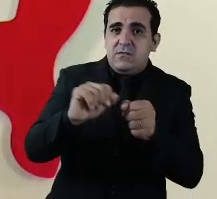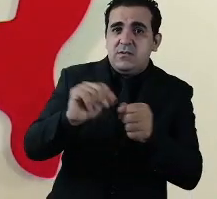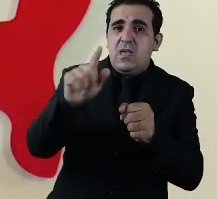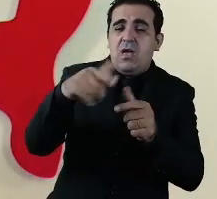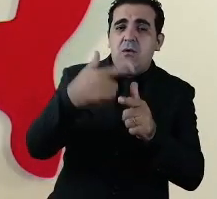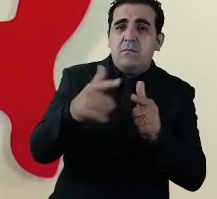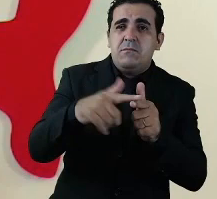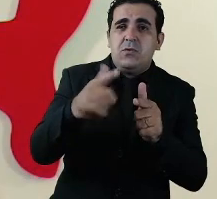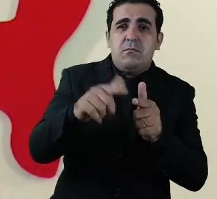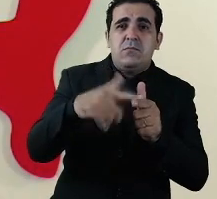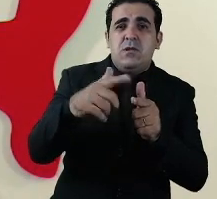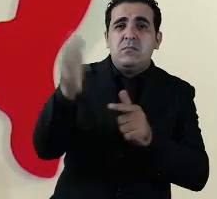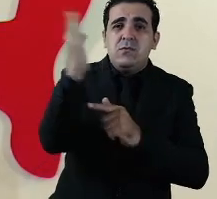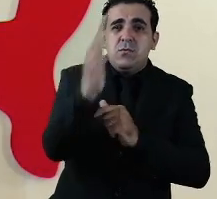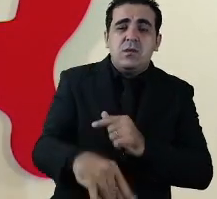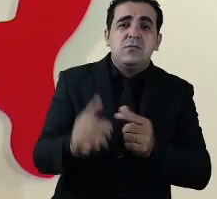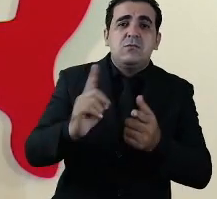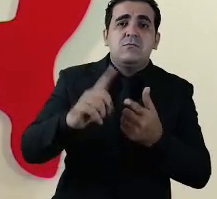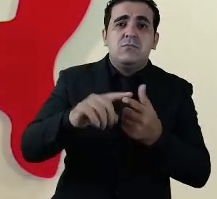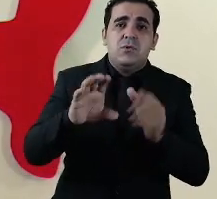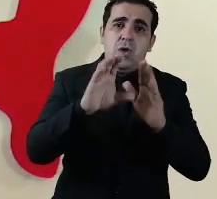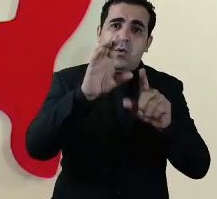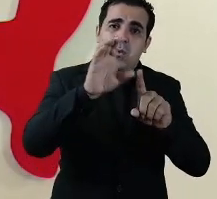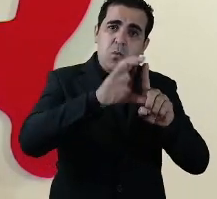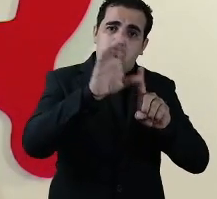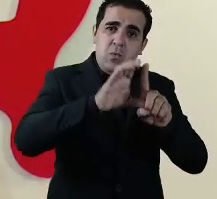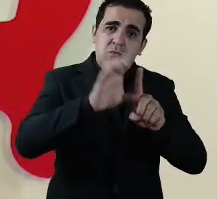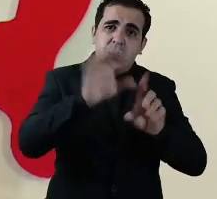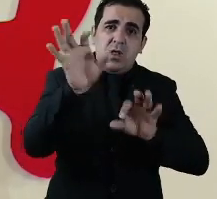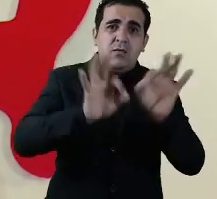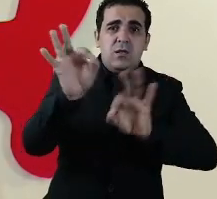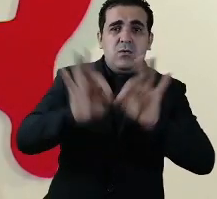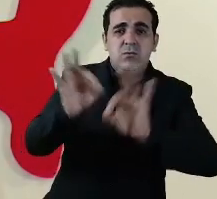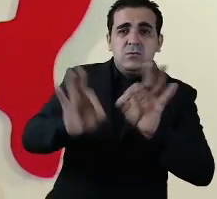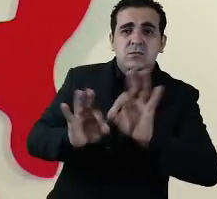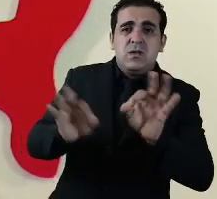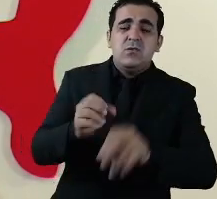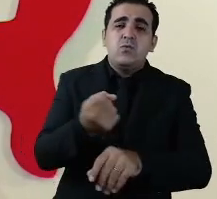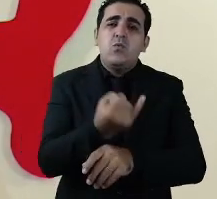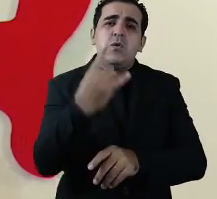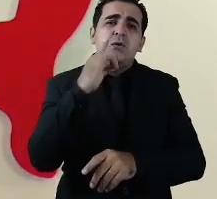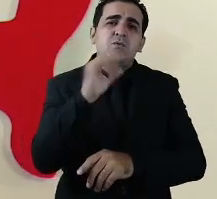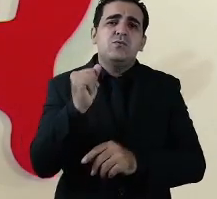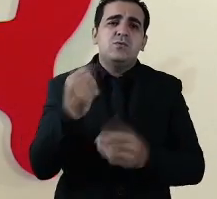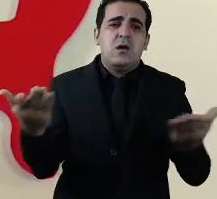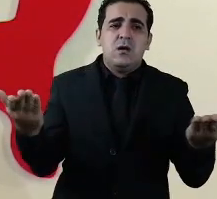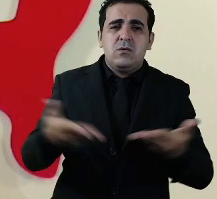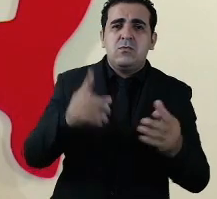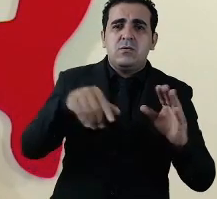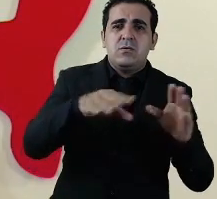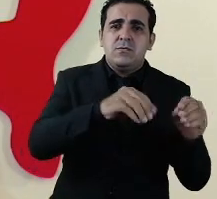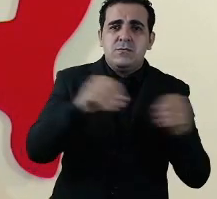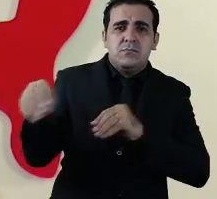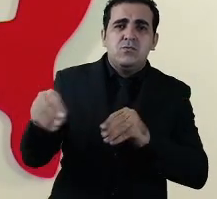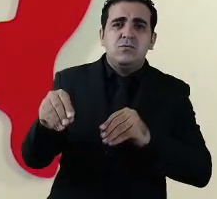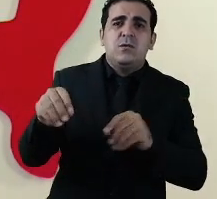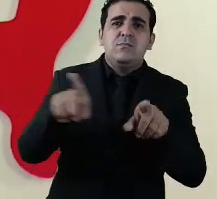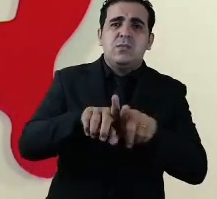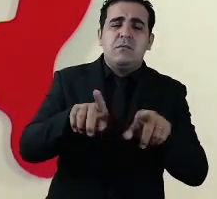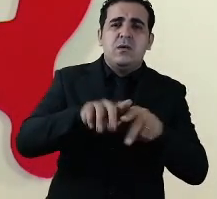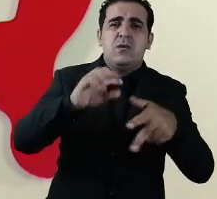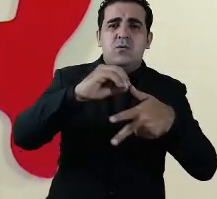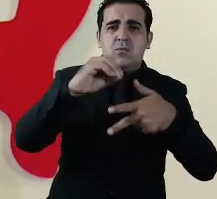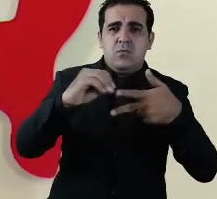é um problema nacional uma vez que o calendário é organizado nacionalmente o número de dias letivos tivemos agora o adiamento do Enem